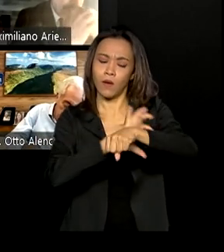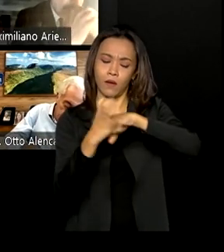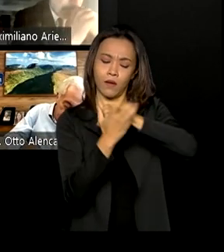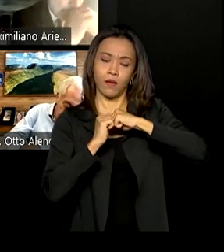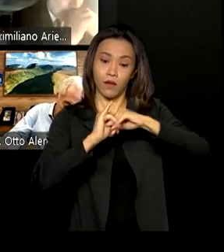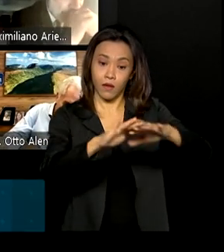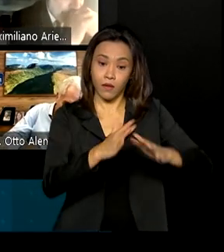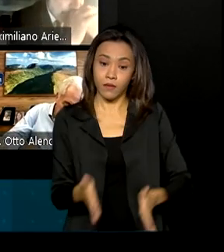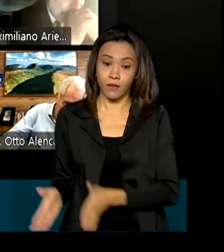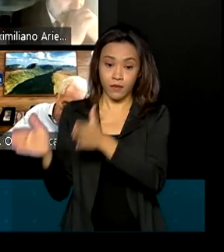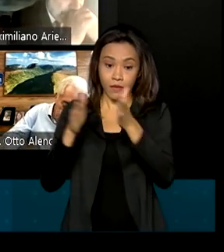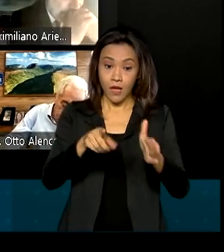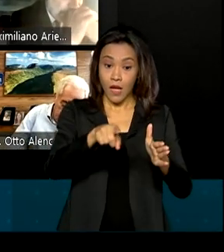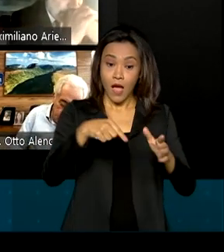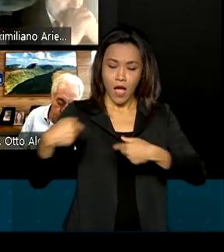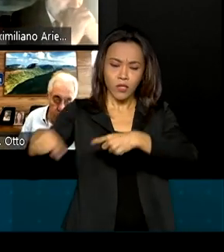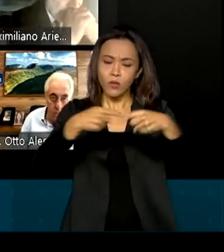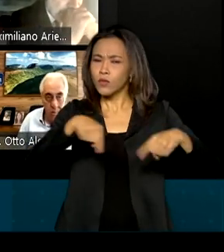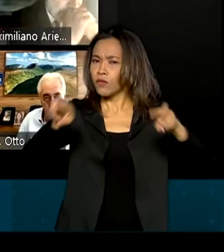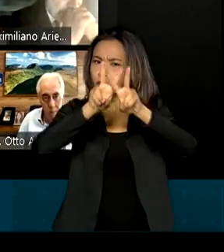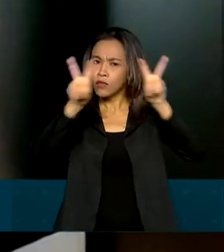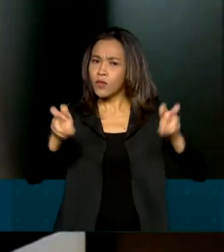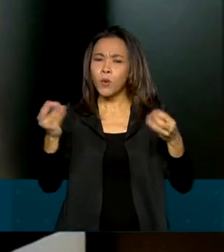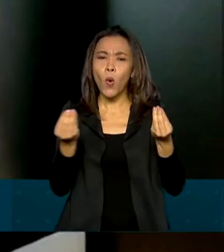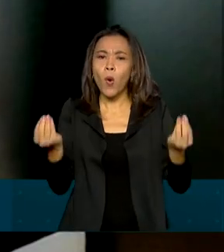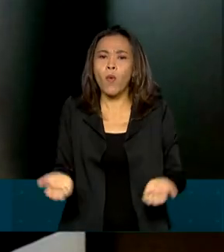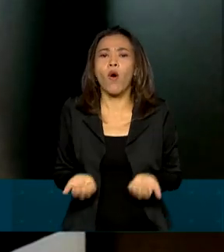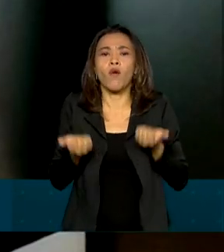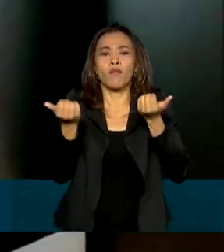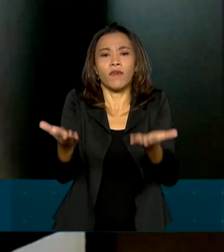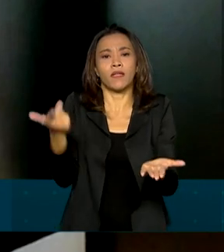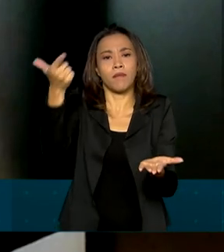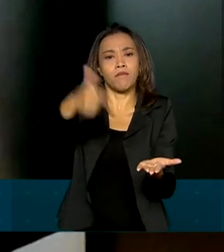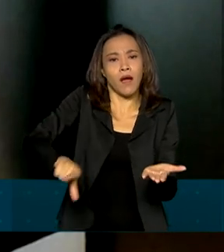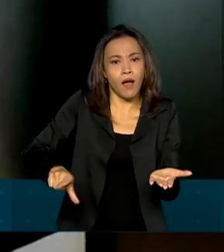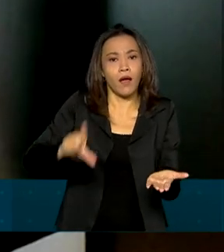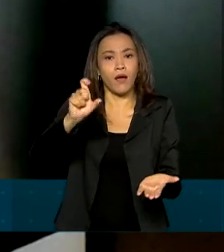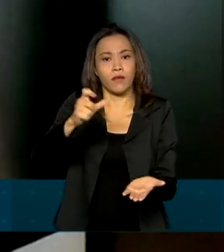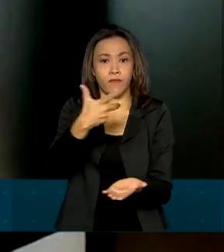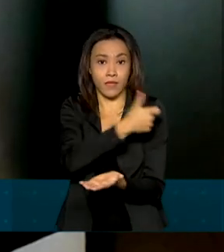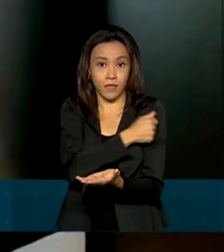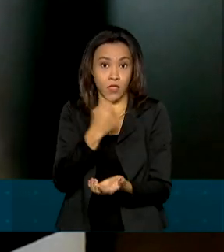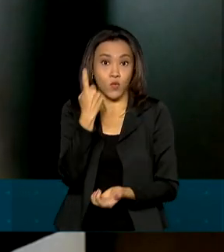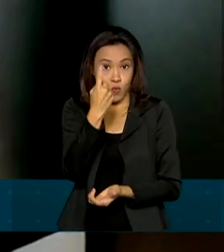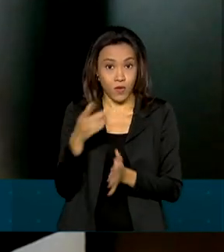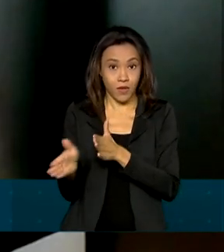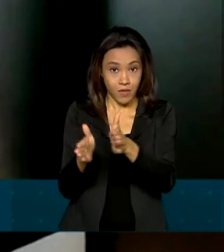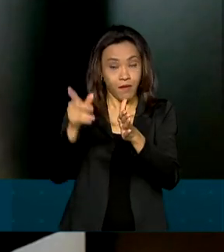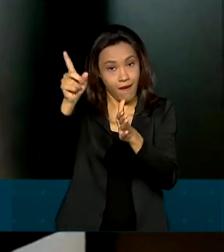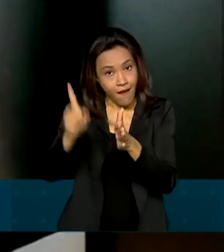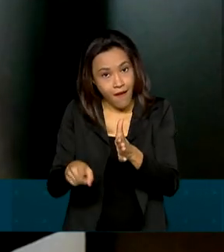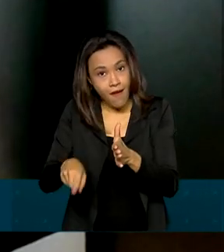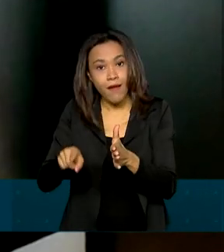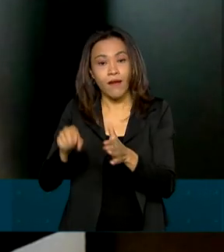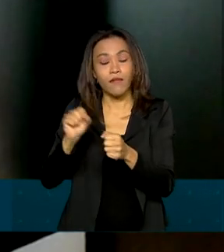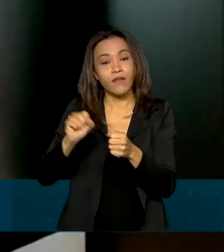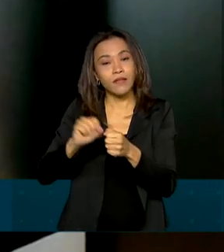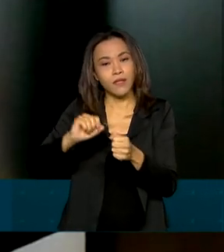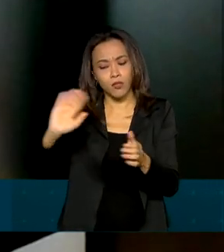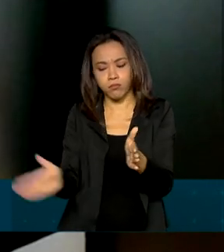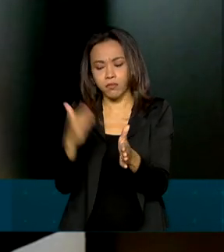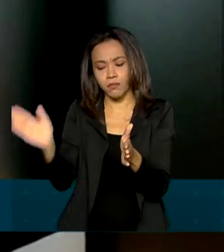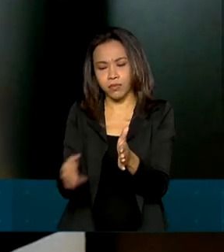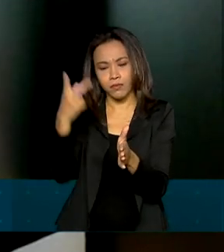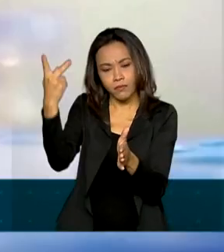o Brasil pode ampliar a oferta de vacinas. Um dos caminhos é a produção nacional do chamado ingrediente farmacêutico